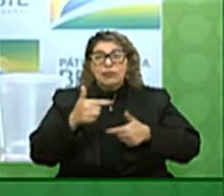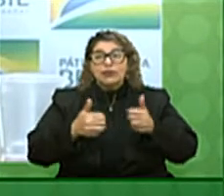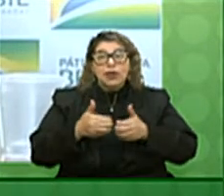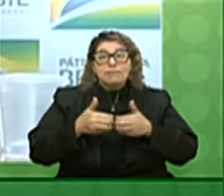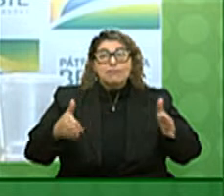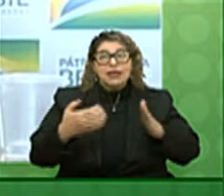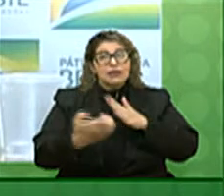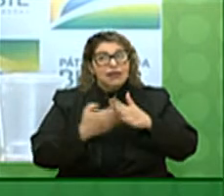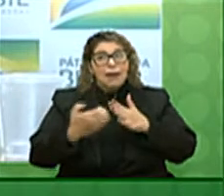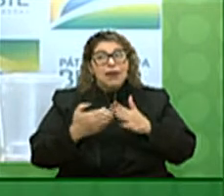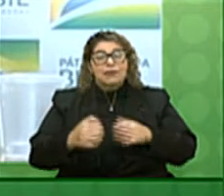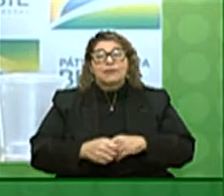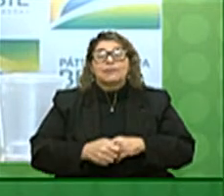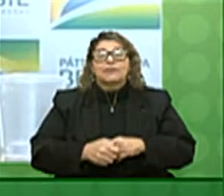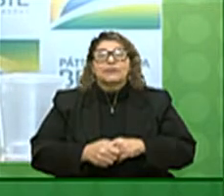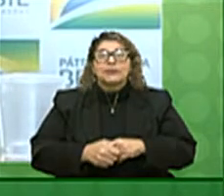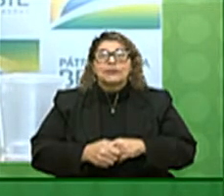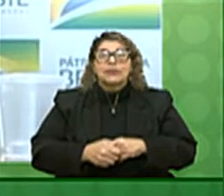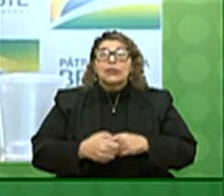funcionando.